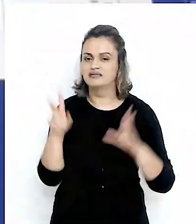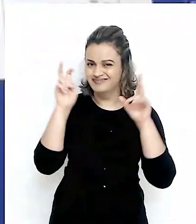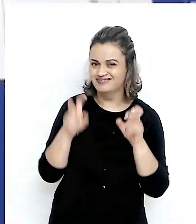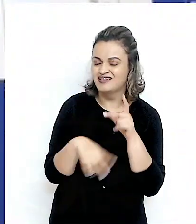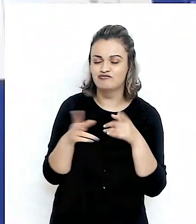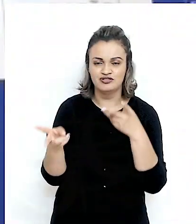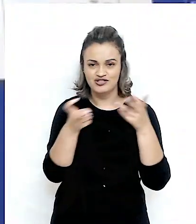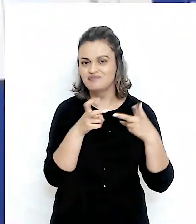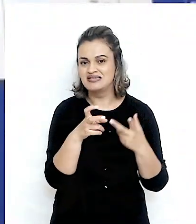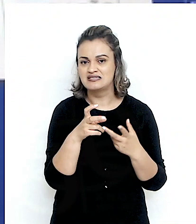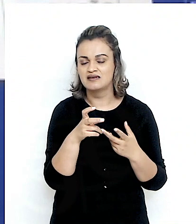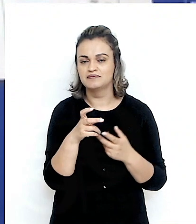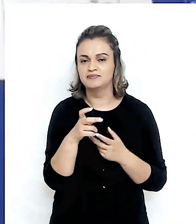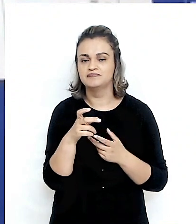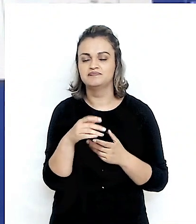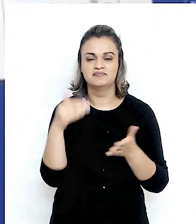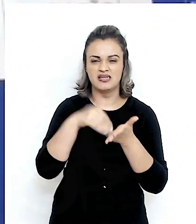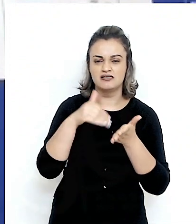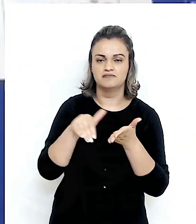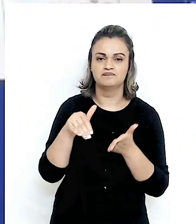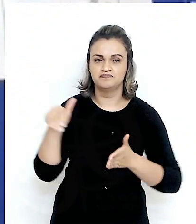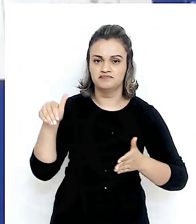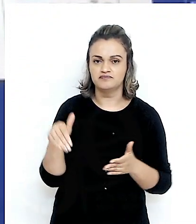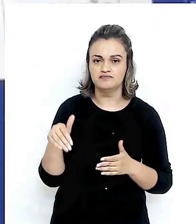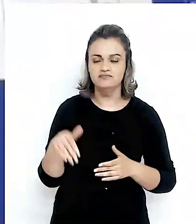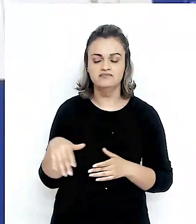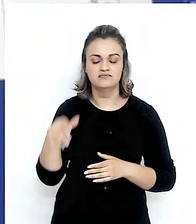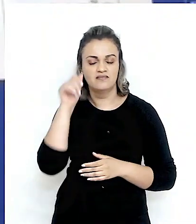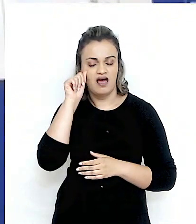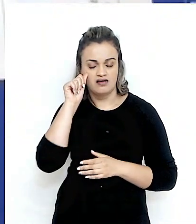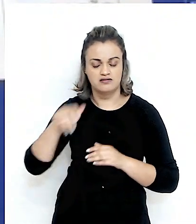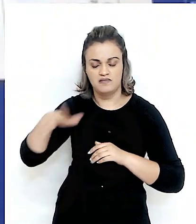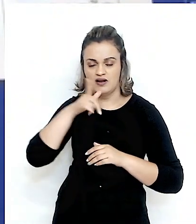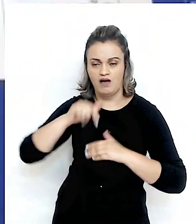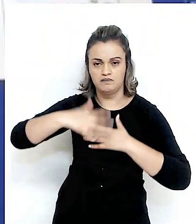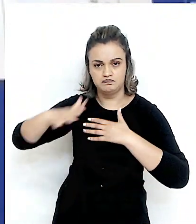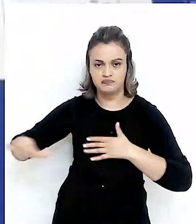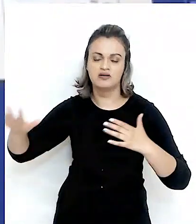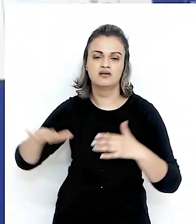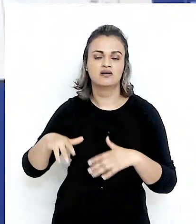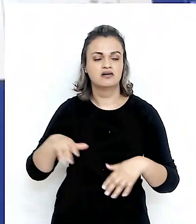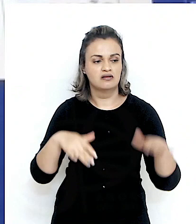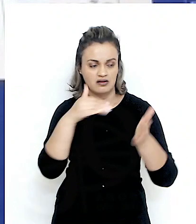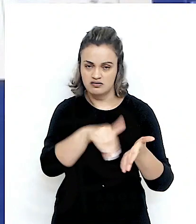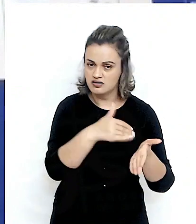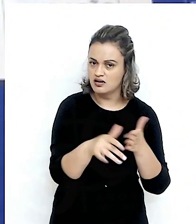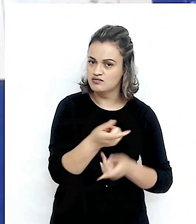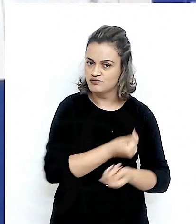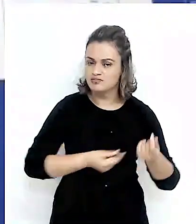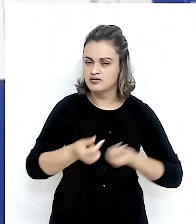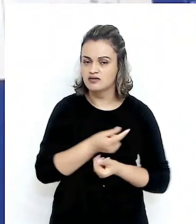na Secretaria de Ásia Pacífico, também na Secretaria de Negociações,